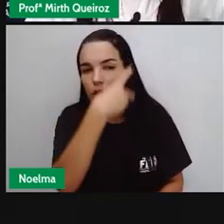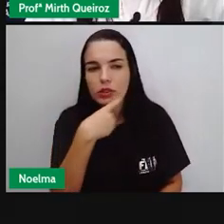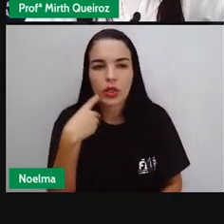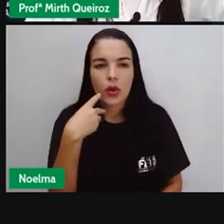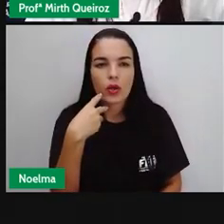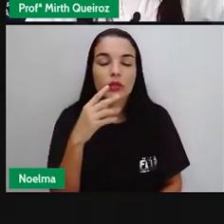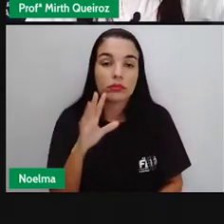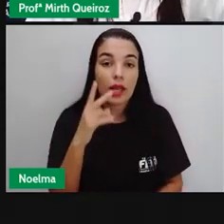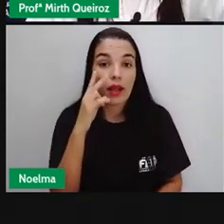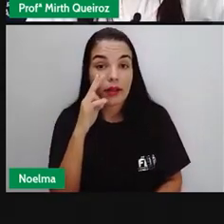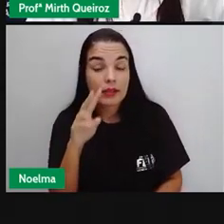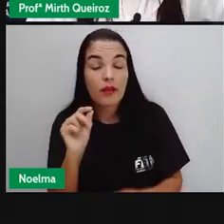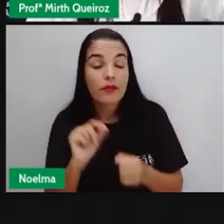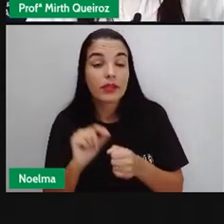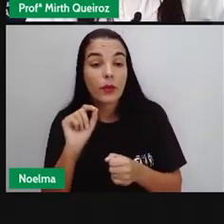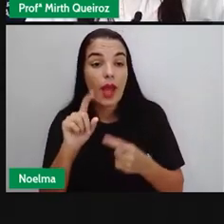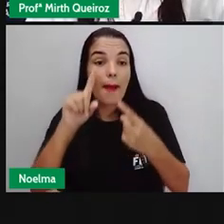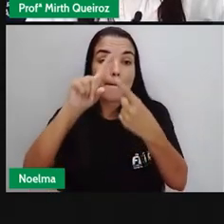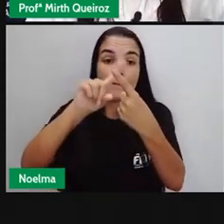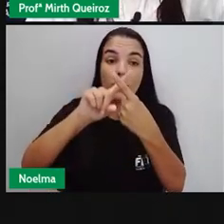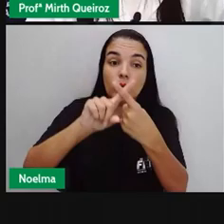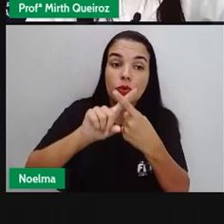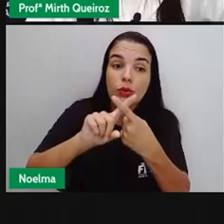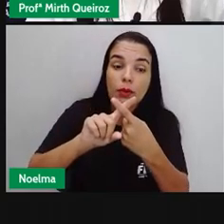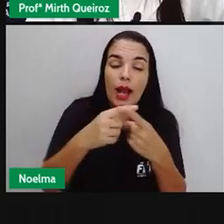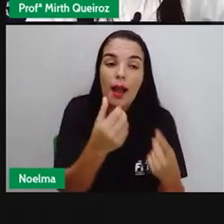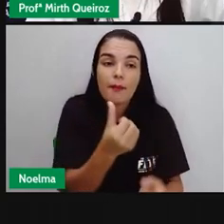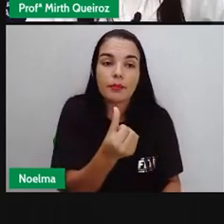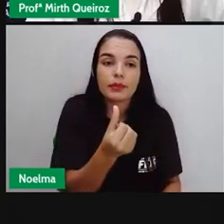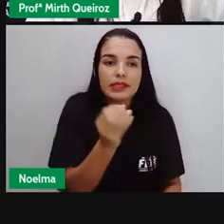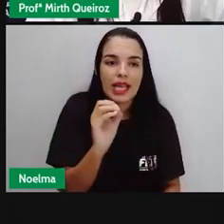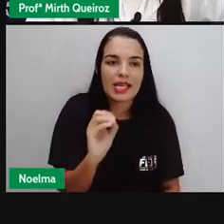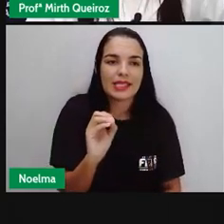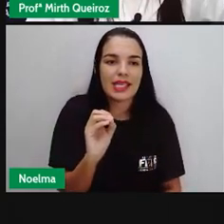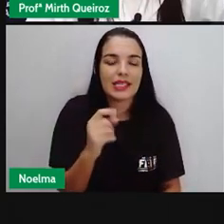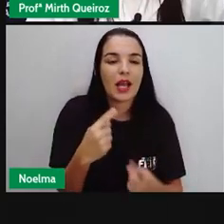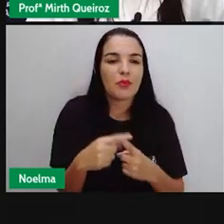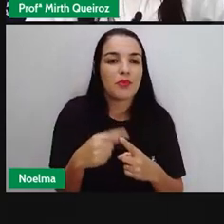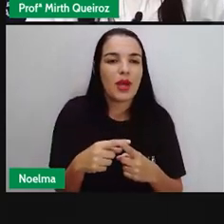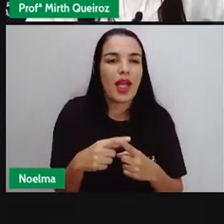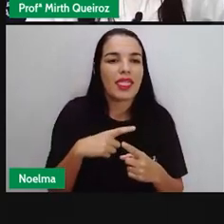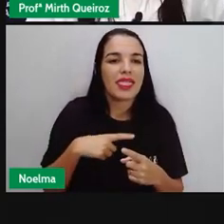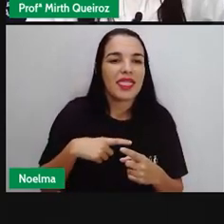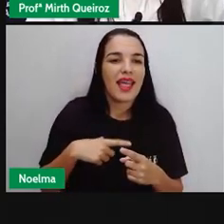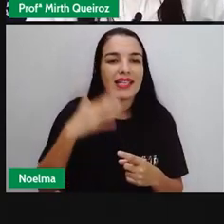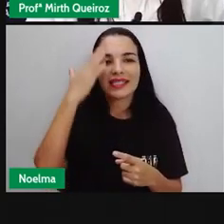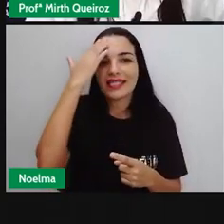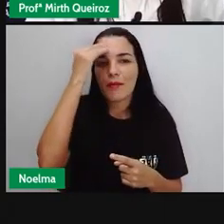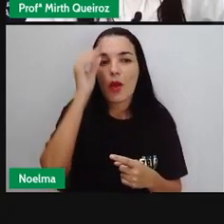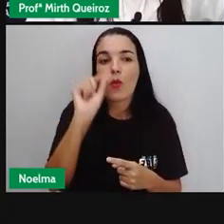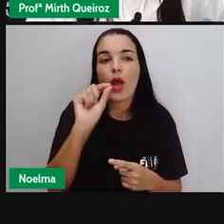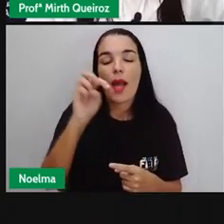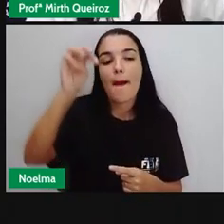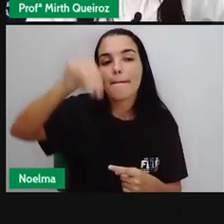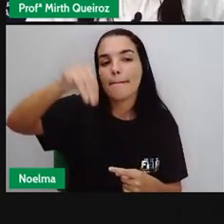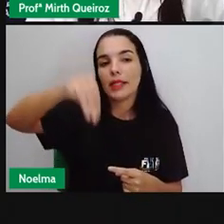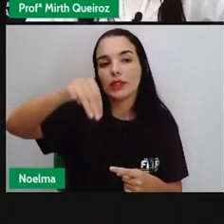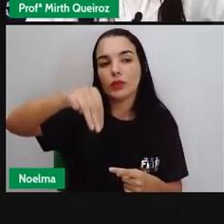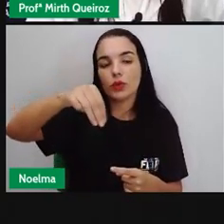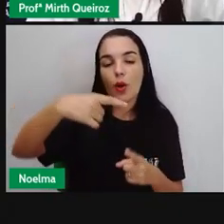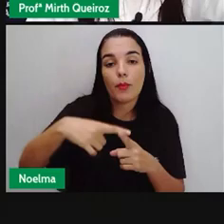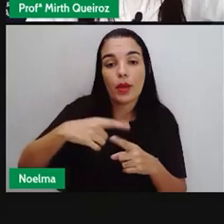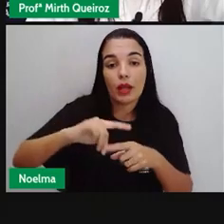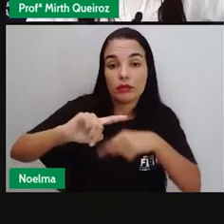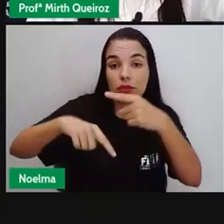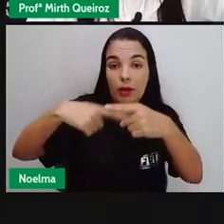multiplicando As horas por 60 Para se obter A quantidade de minutos Em seguida Multiplica-se o